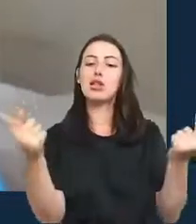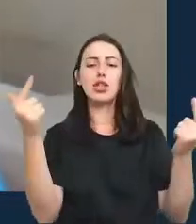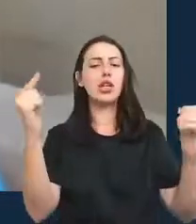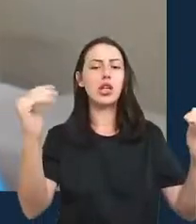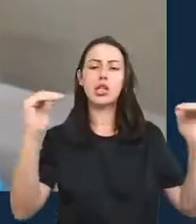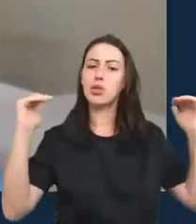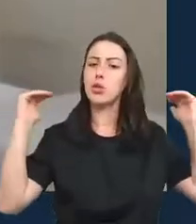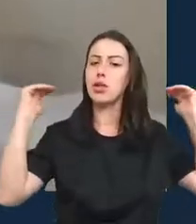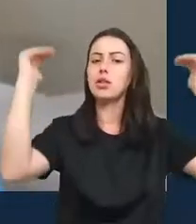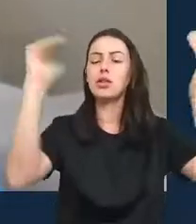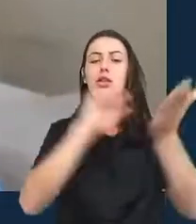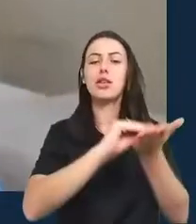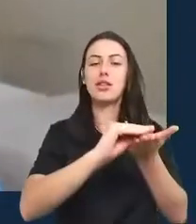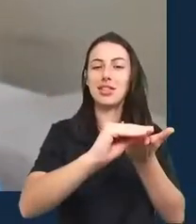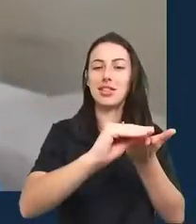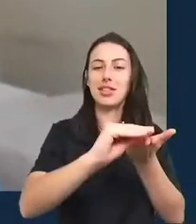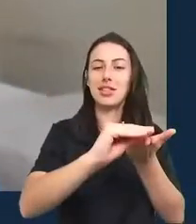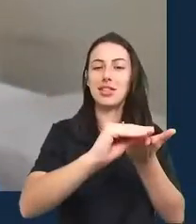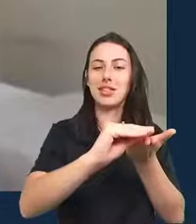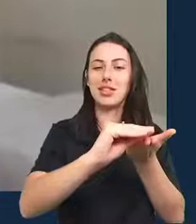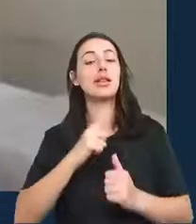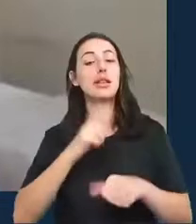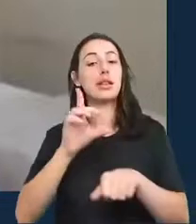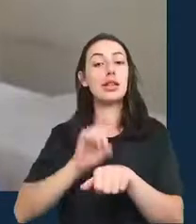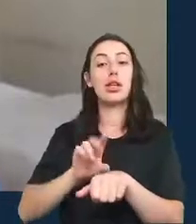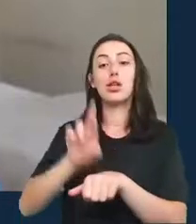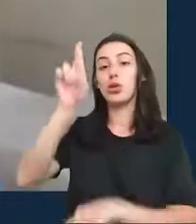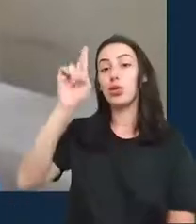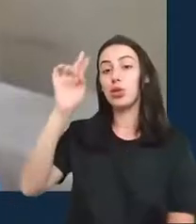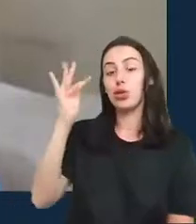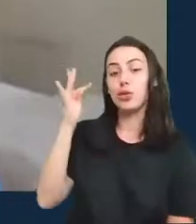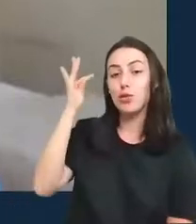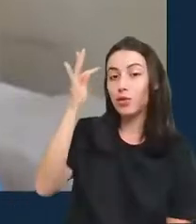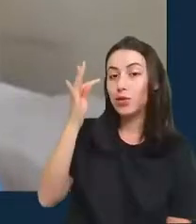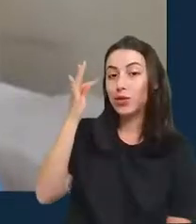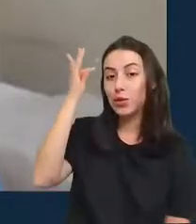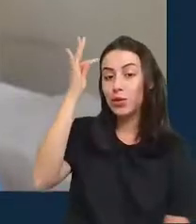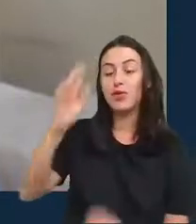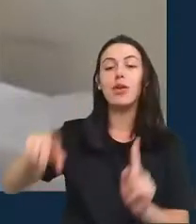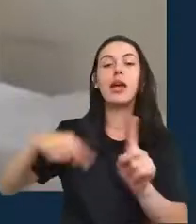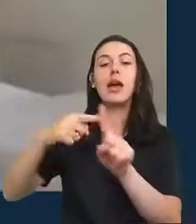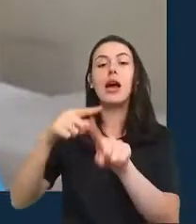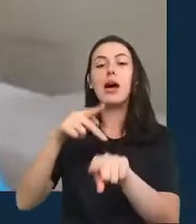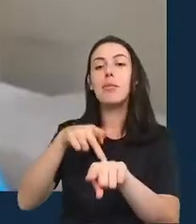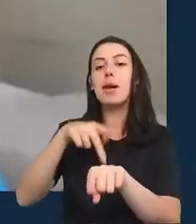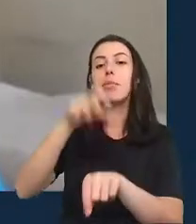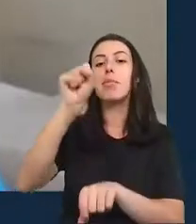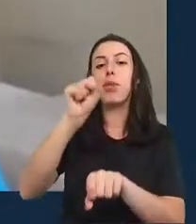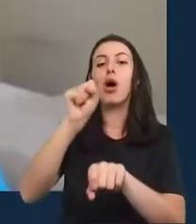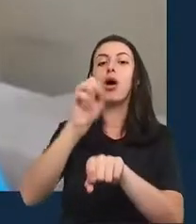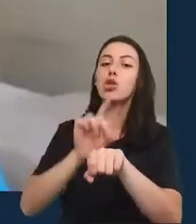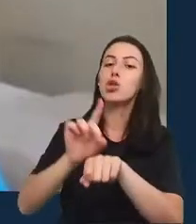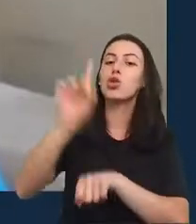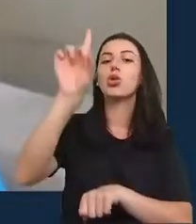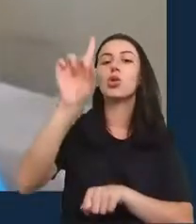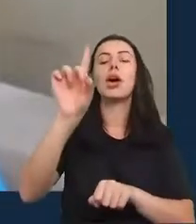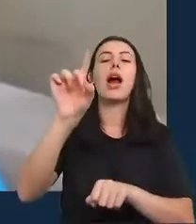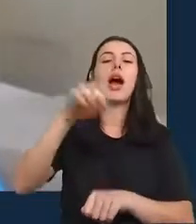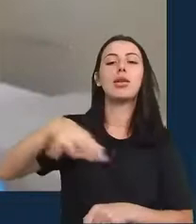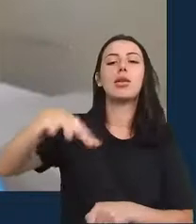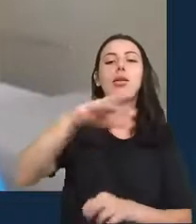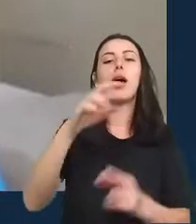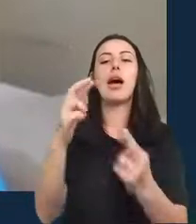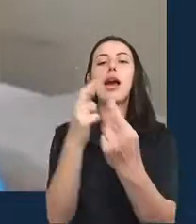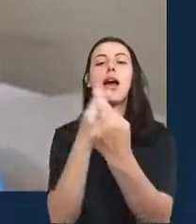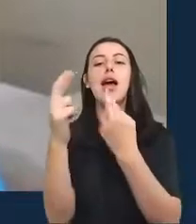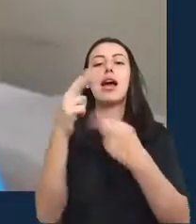possui doutorado em filosofia pela Princeton University e pós-doutorado em relações internacionais, métodos formais